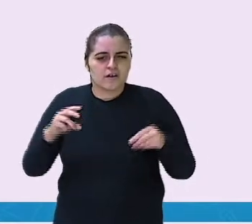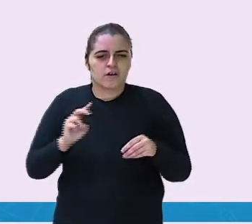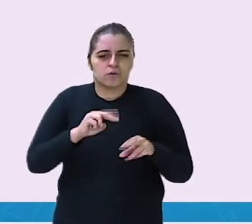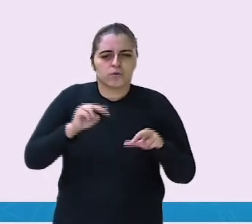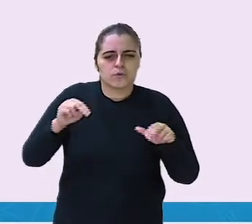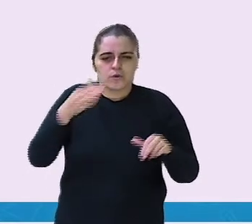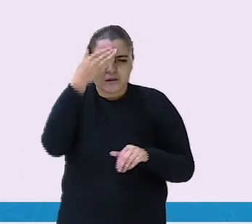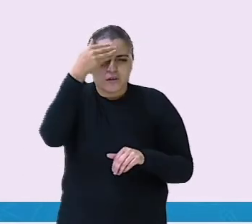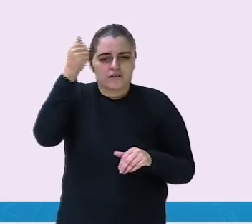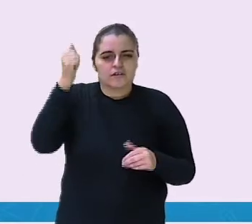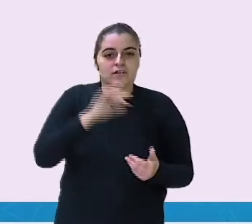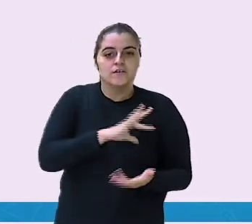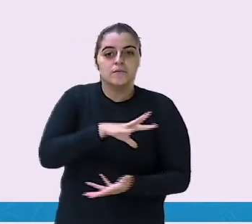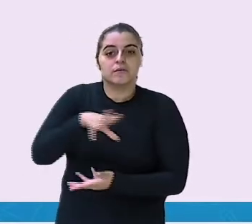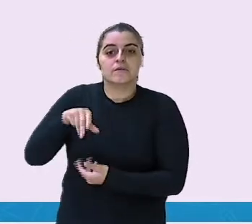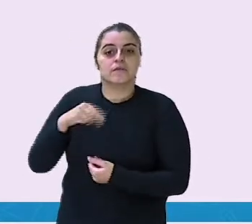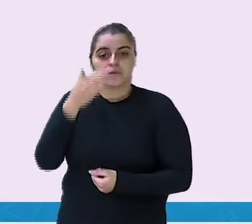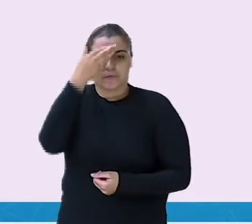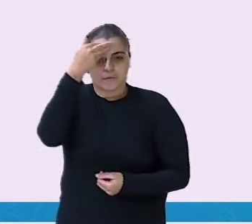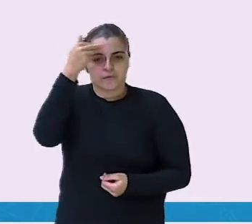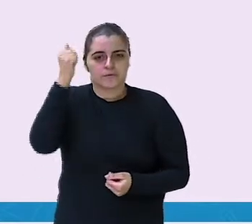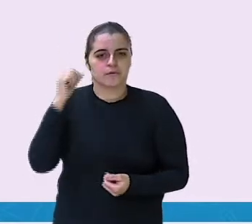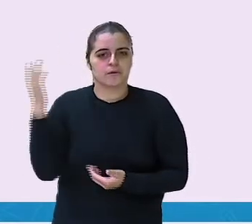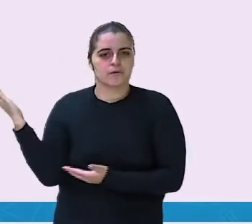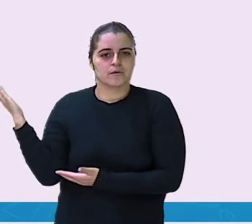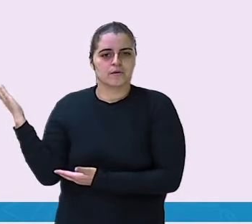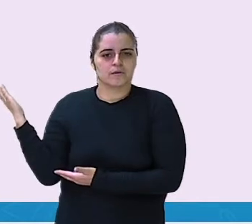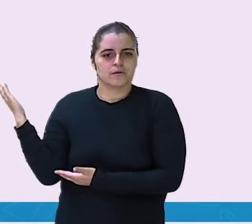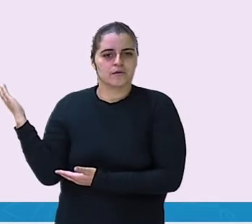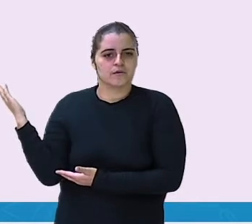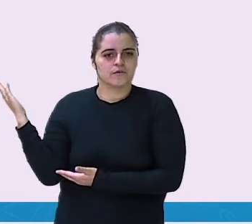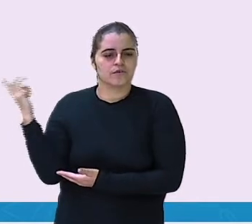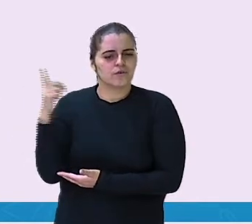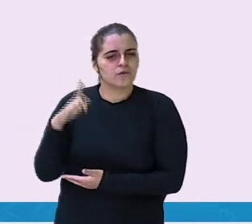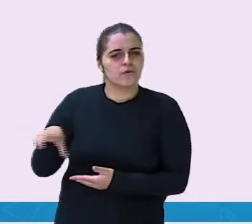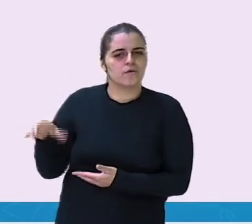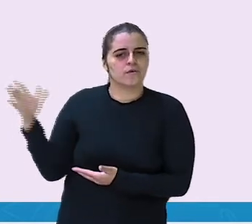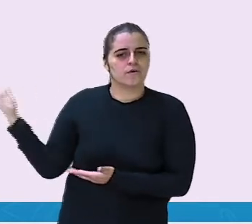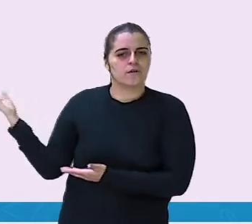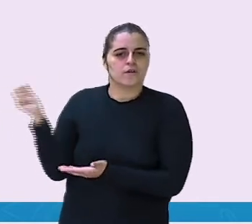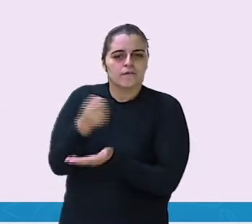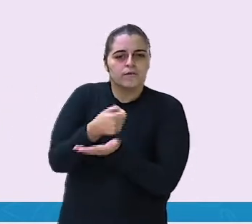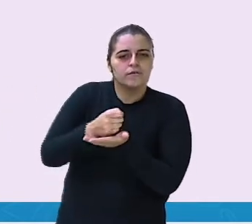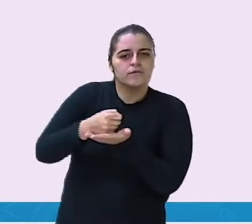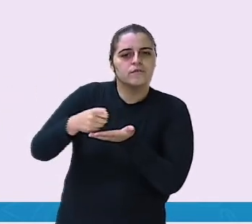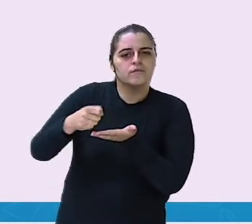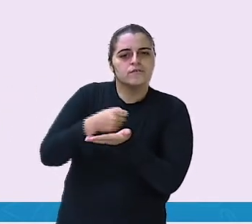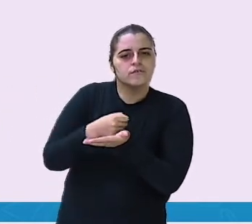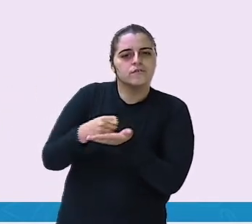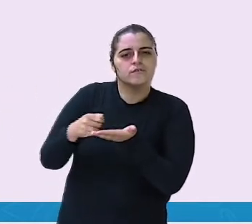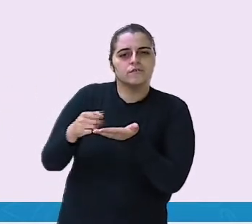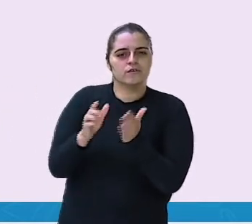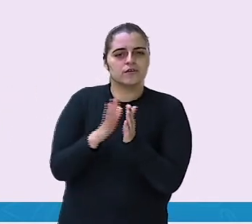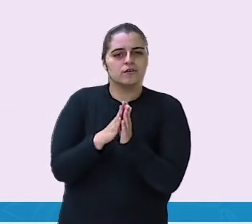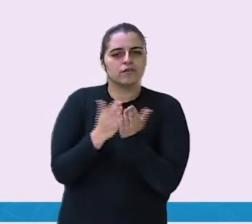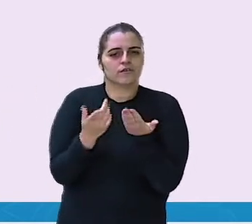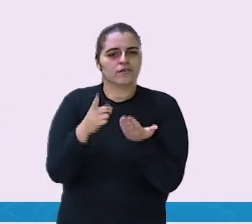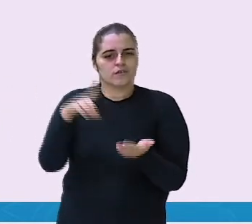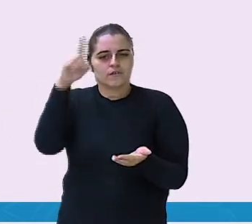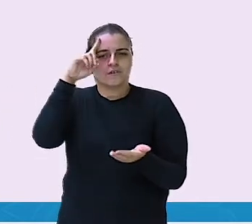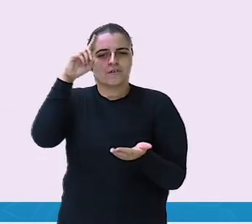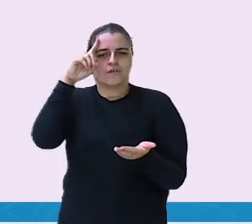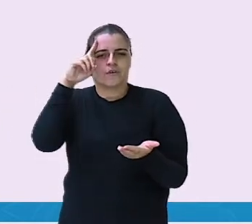da gente. Então, aqui, novamente, ele colocou no livro algumas fotos